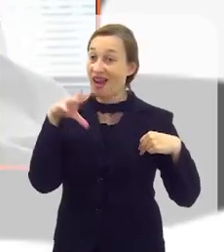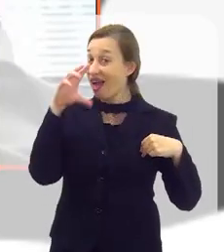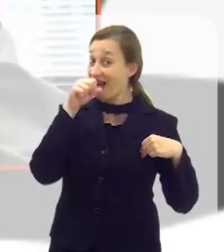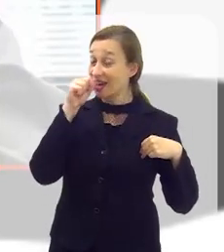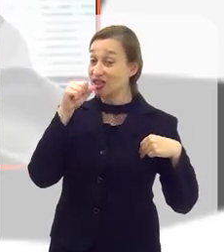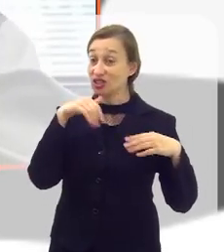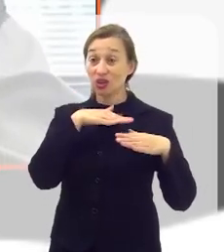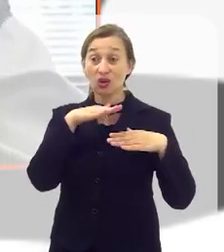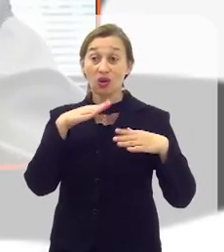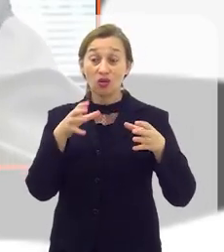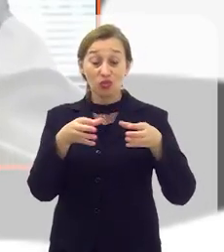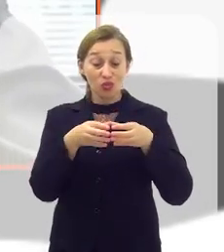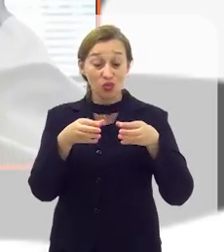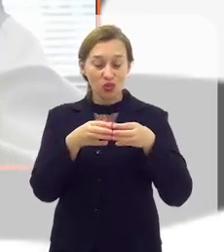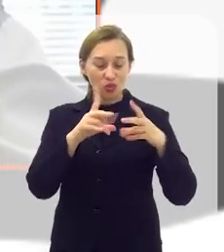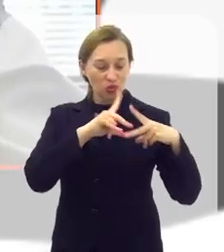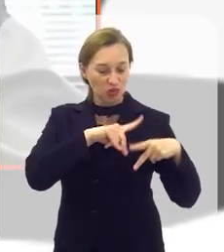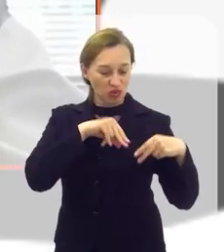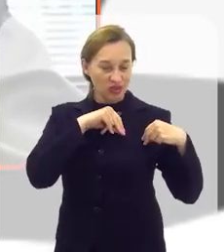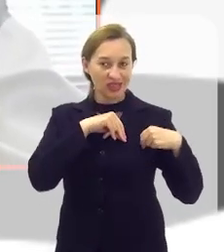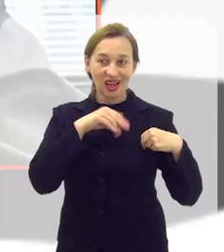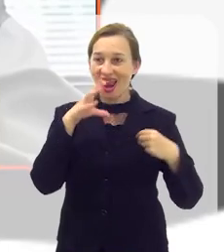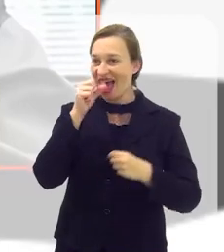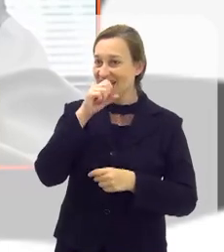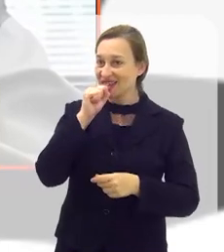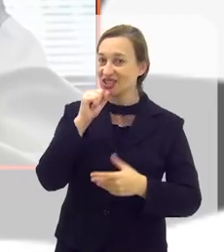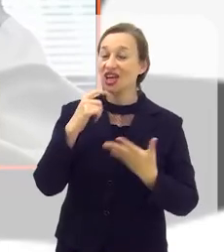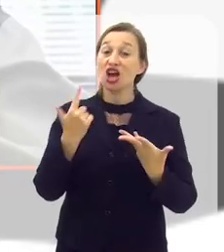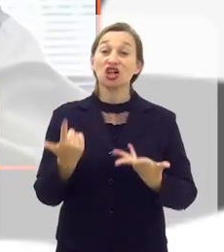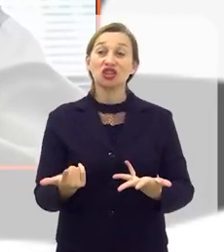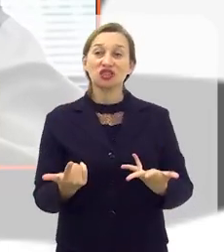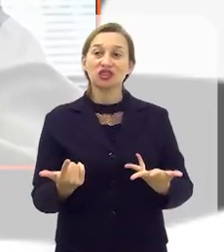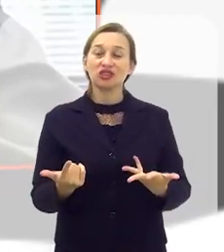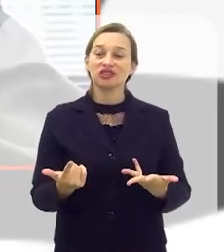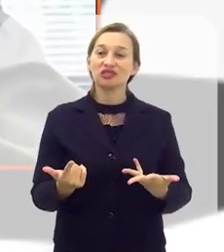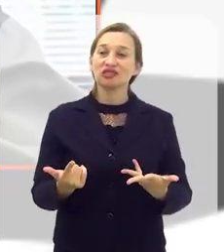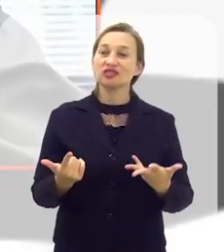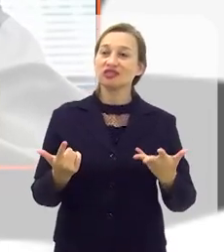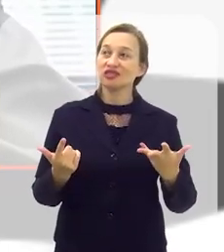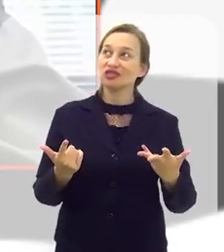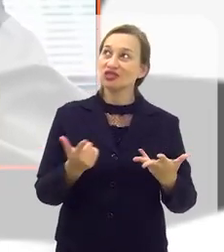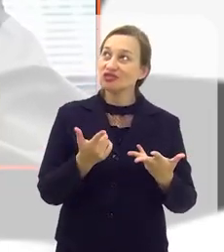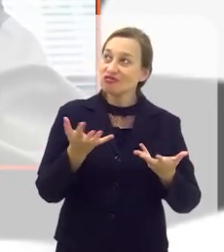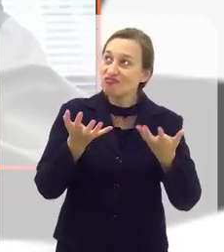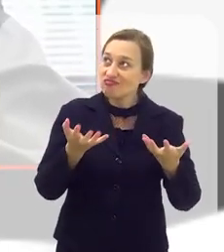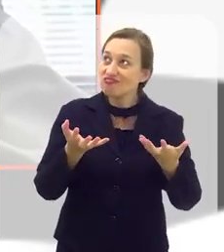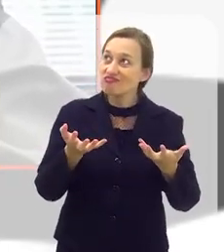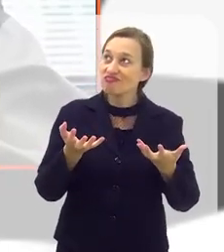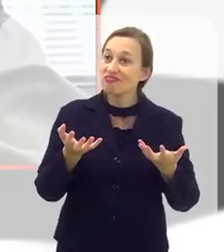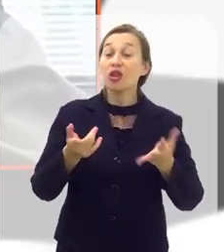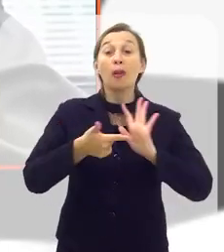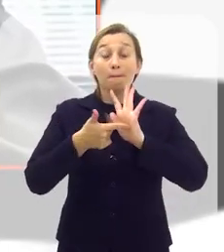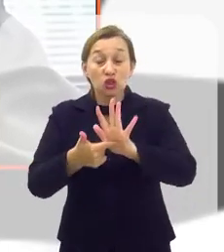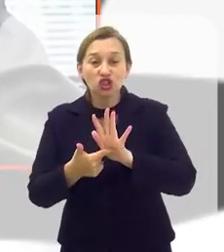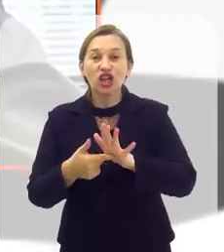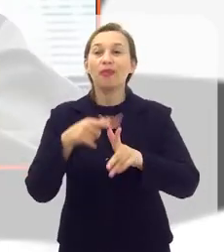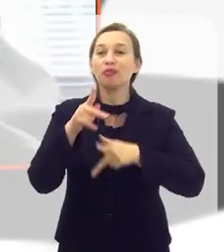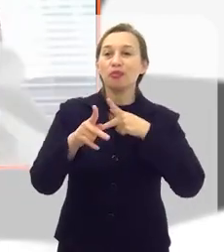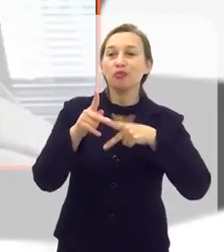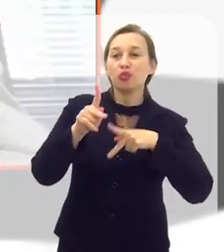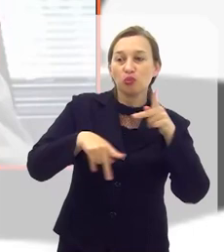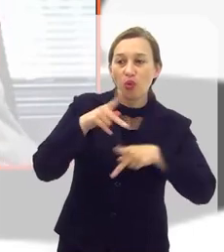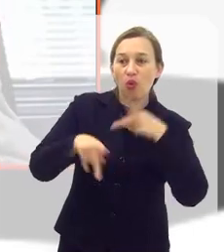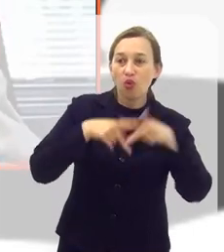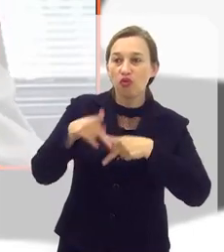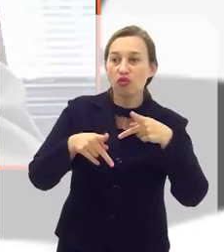equipe está toda de laranja. Nós estamos mesmo afim de poder mostrar para a